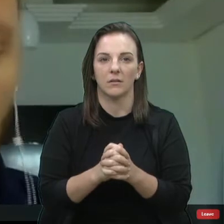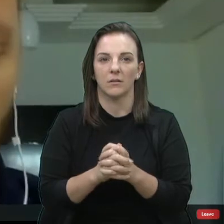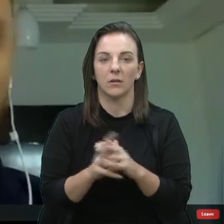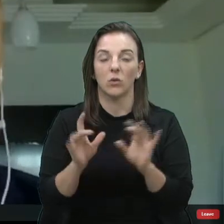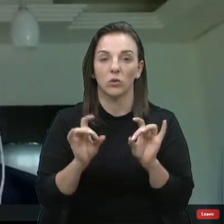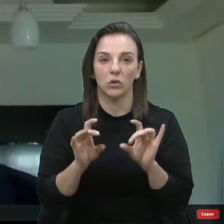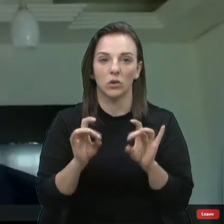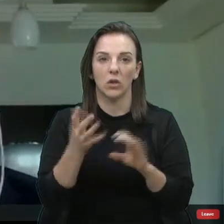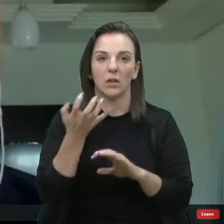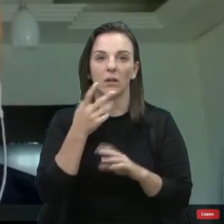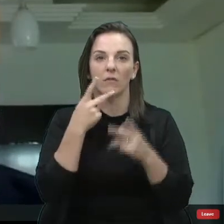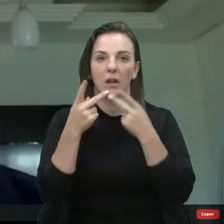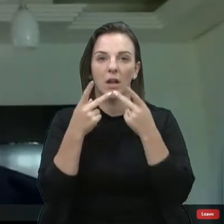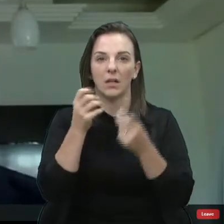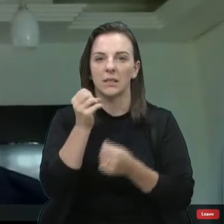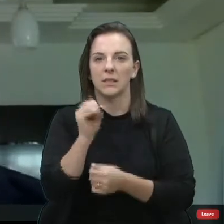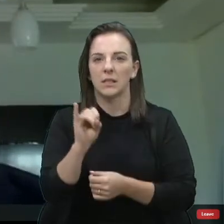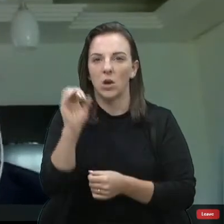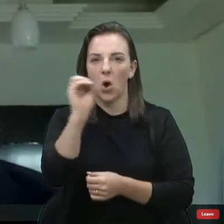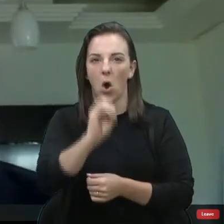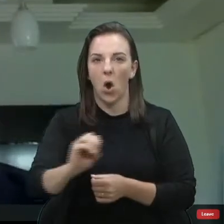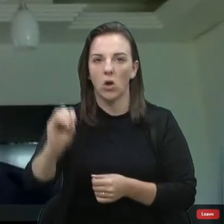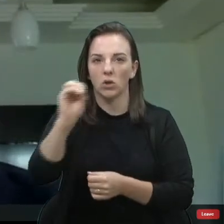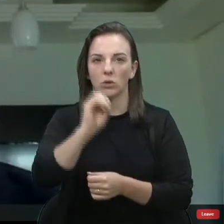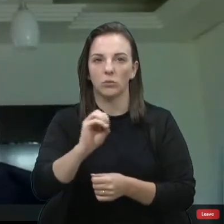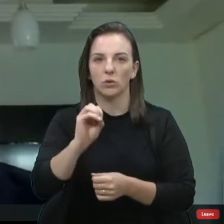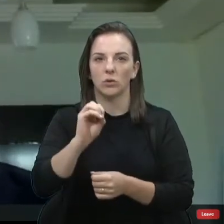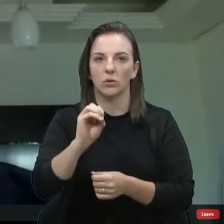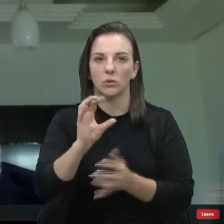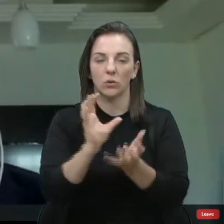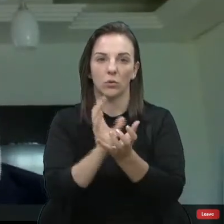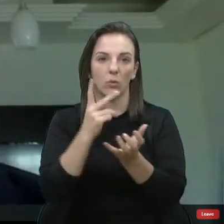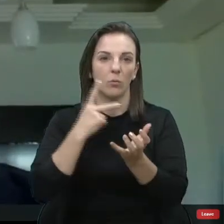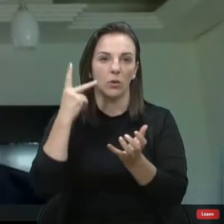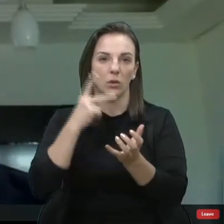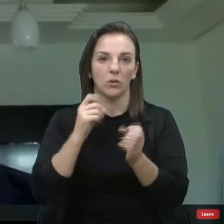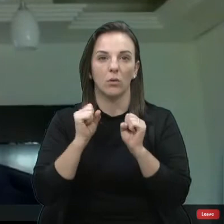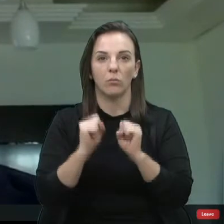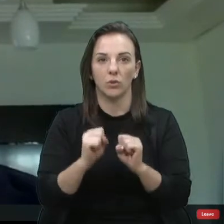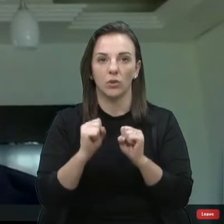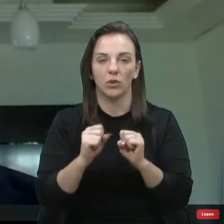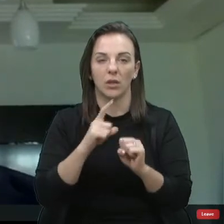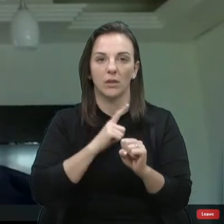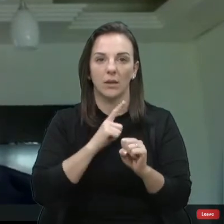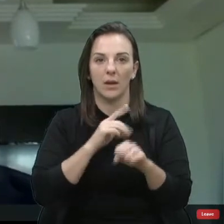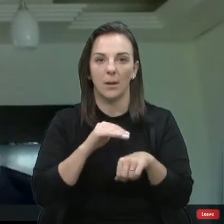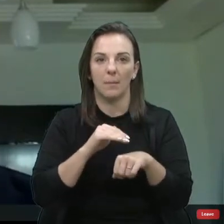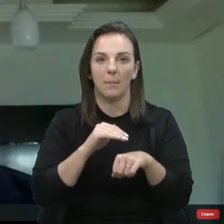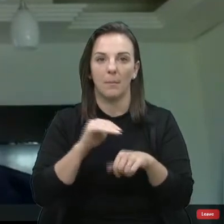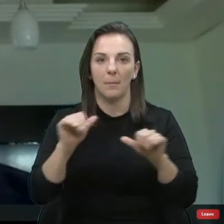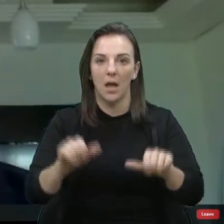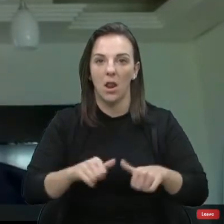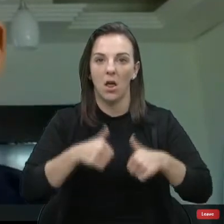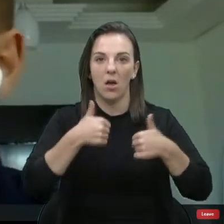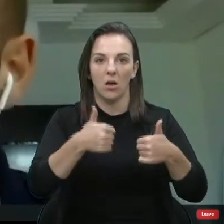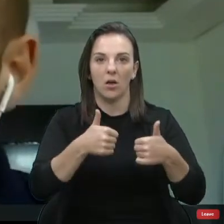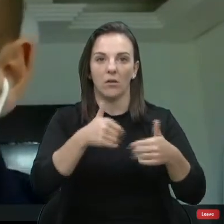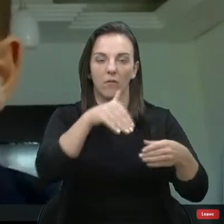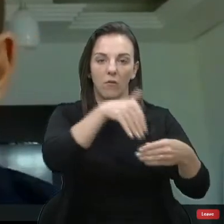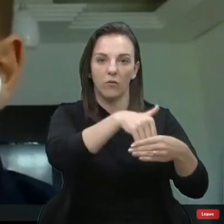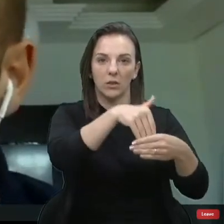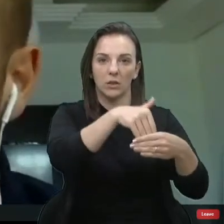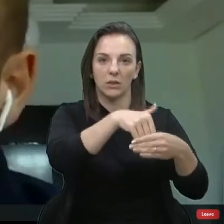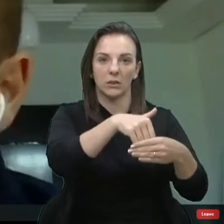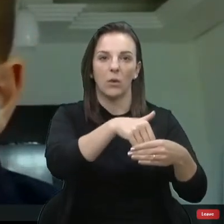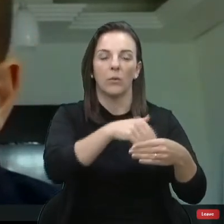que se fosse um ótimo partido, né? Daqui a pouco seria mais benquisto pelas urnas, né? Em segundo